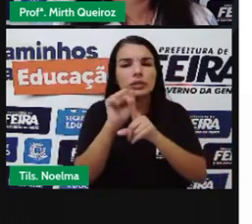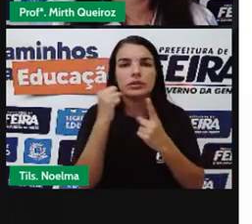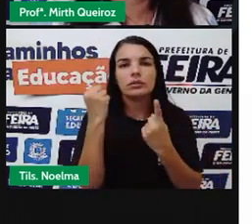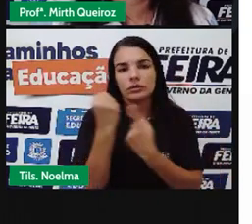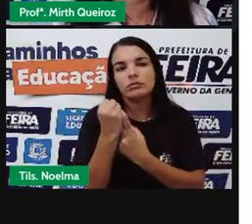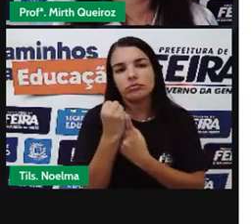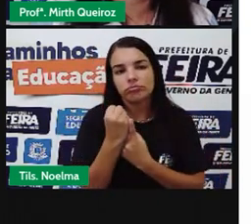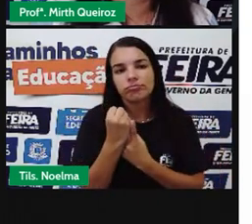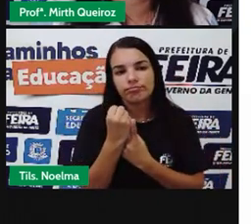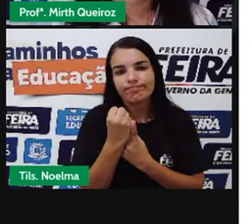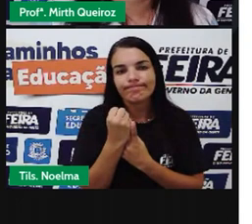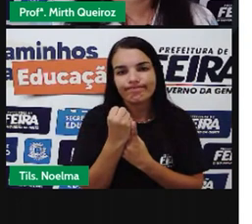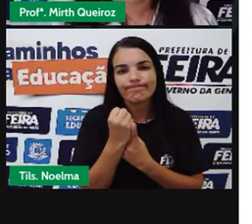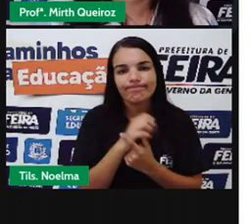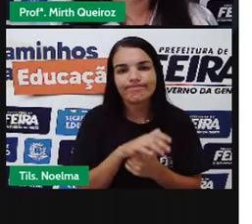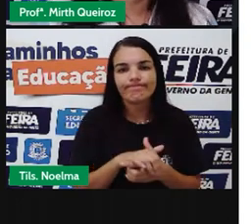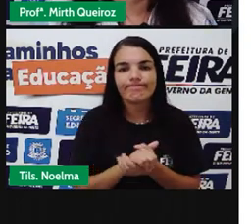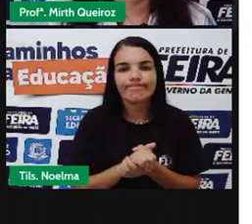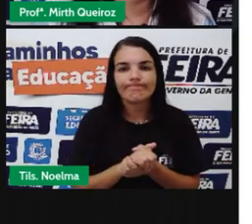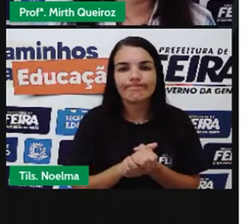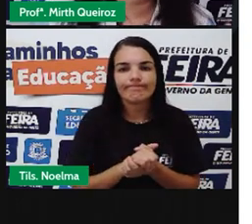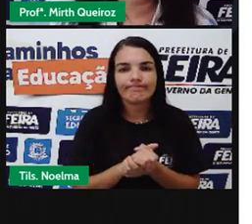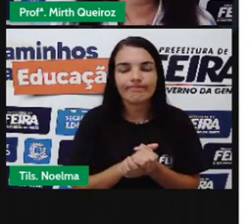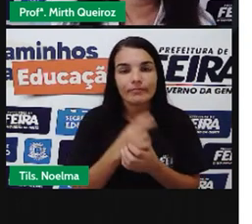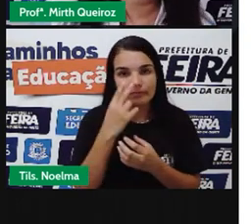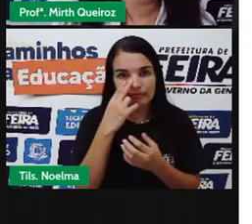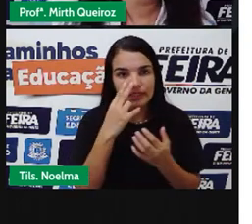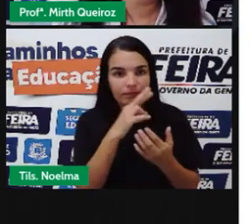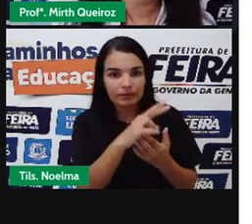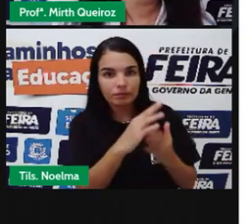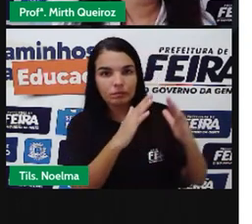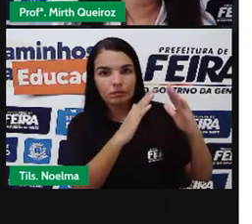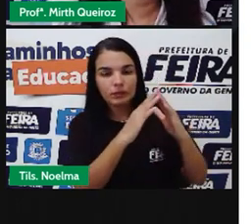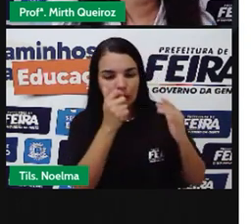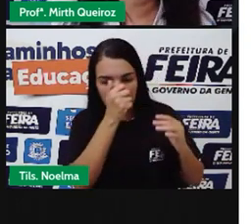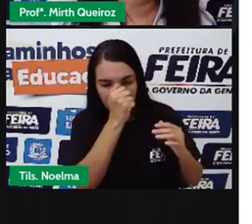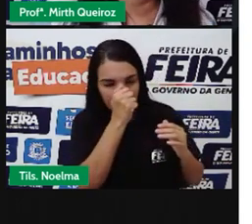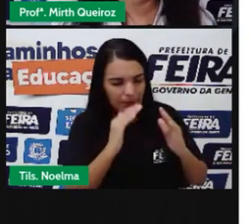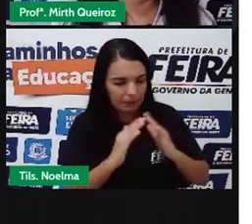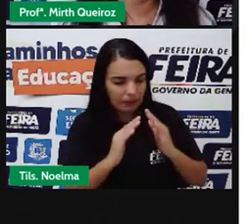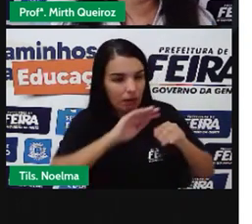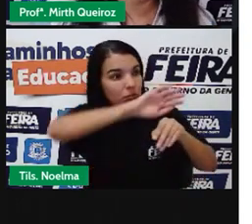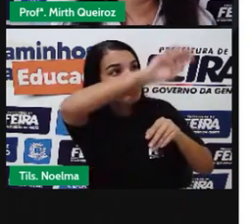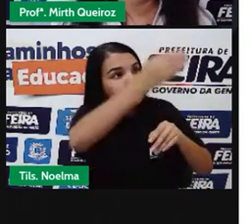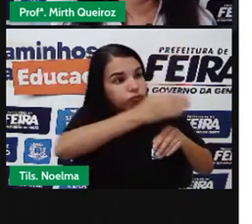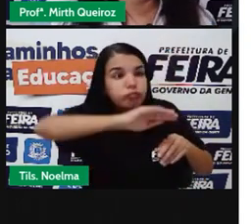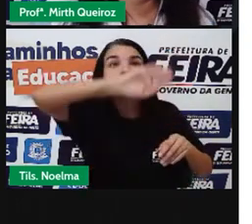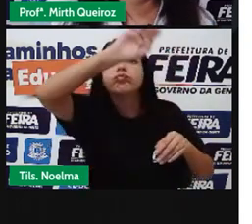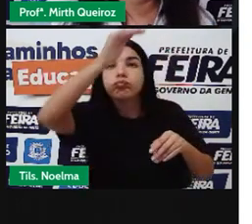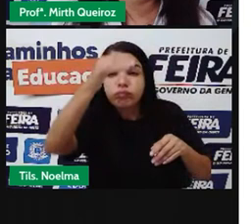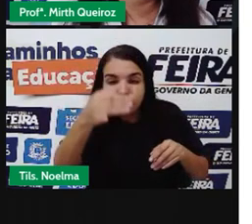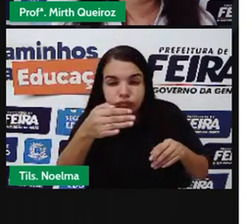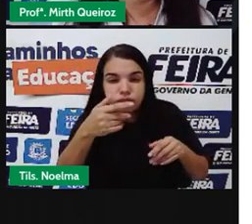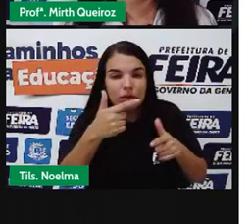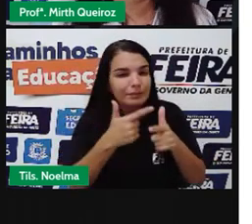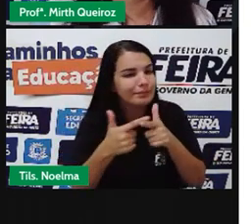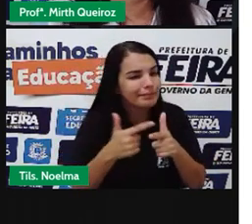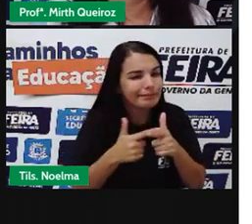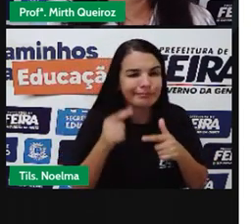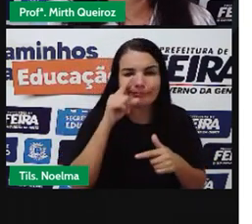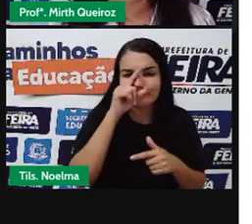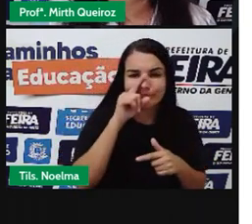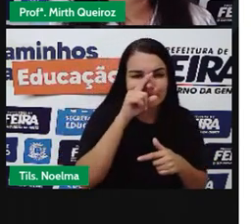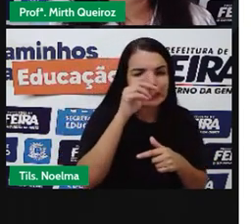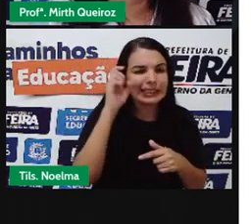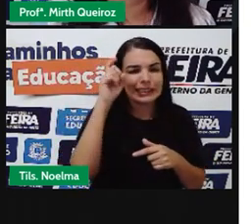processo De favelização Nós temos As favelas Construídas Em morros Em situações Bastante precárias E do